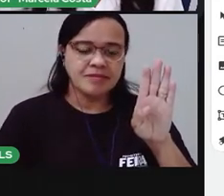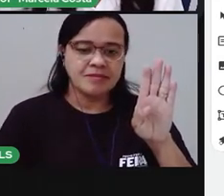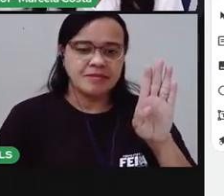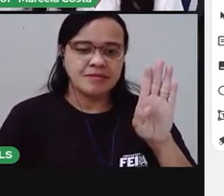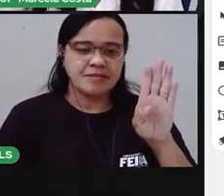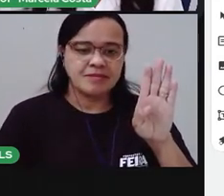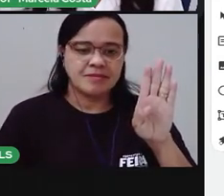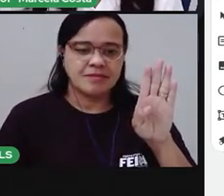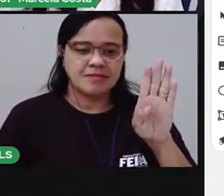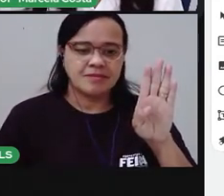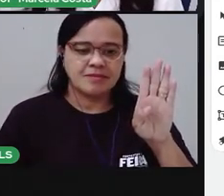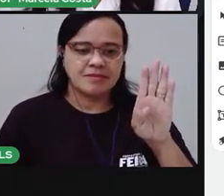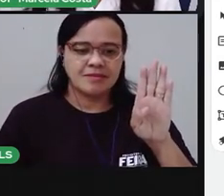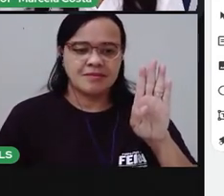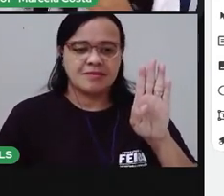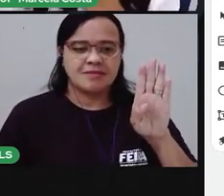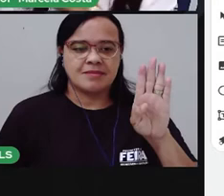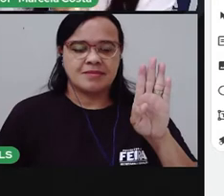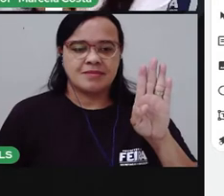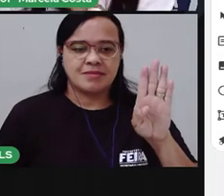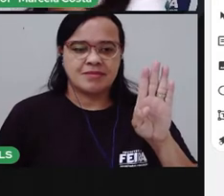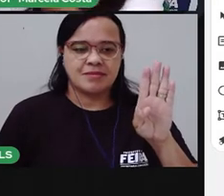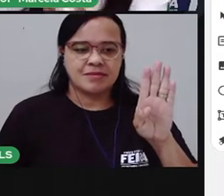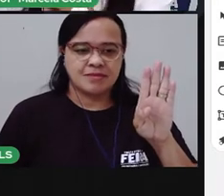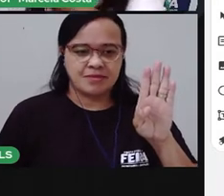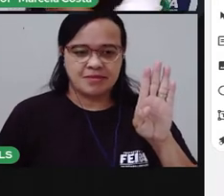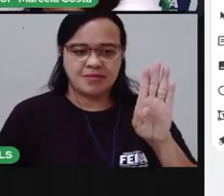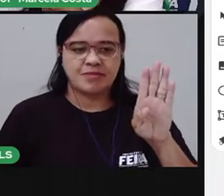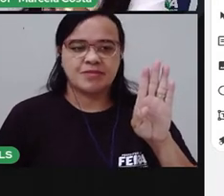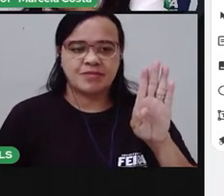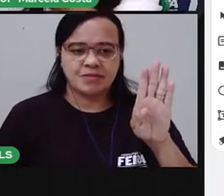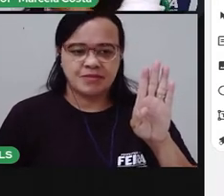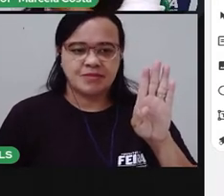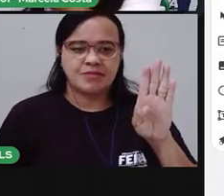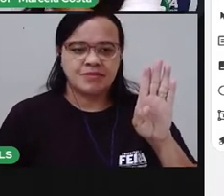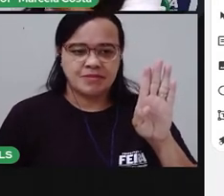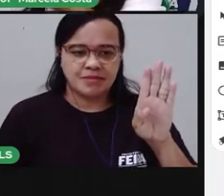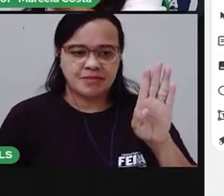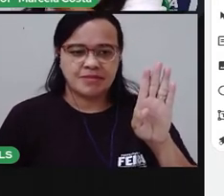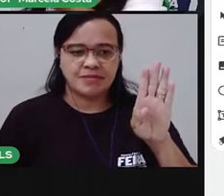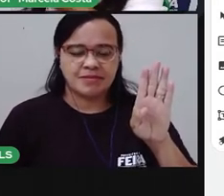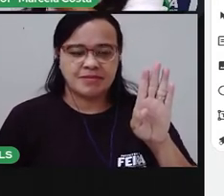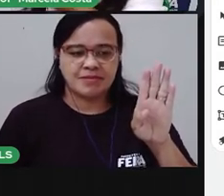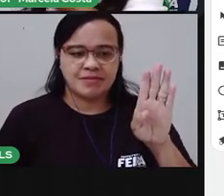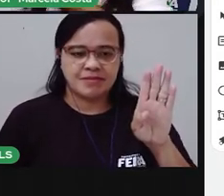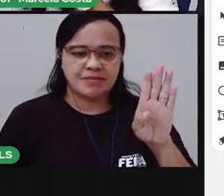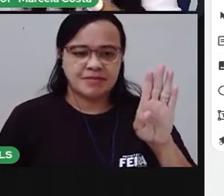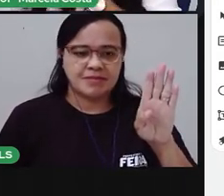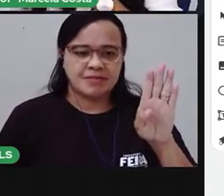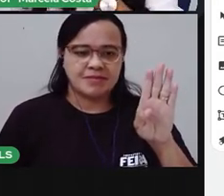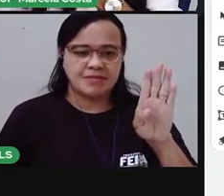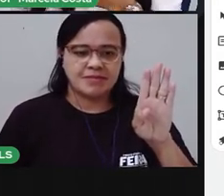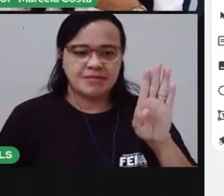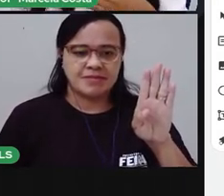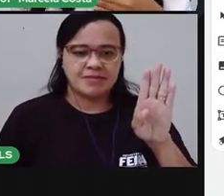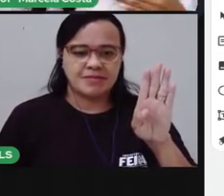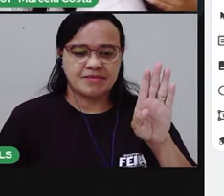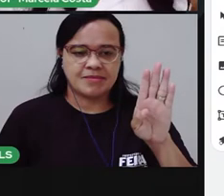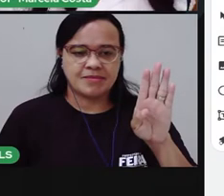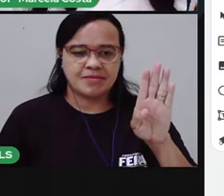fazendo um círculo, puxando pro lado direito. Ó. Me volto pro lado